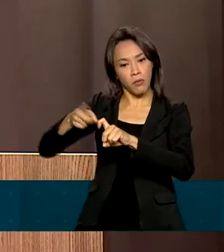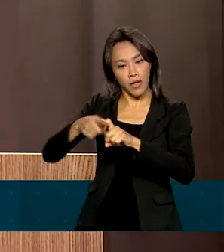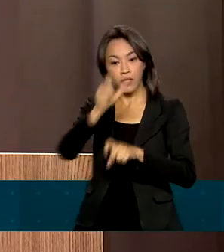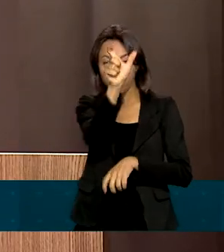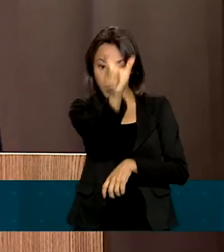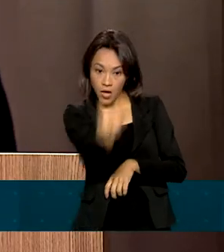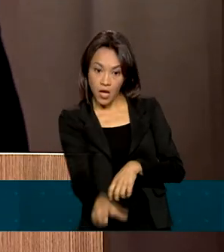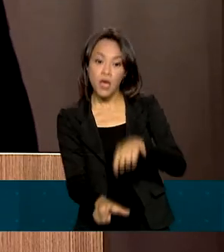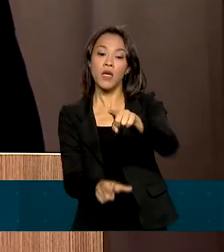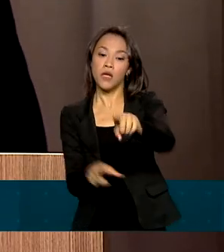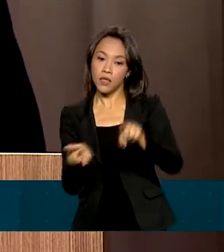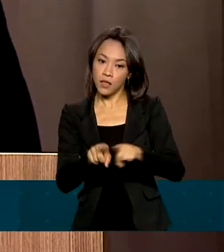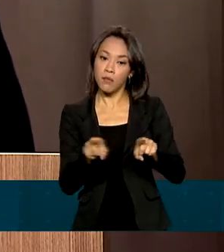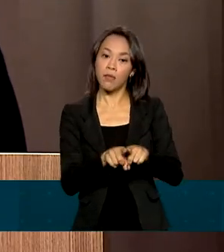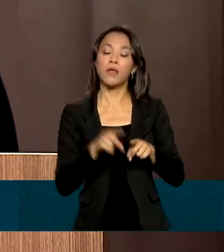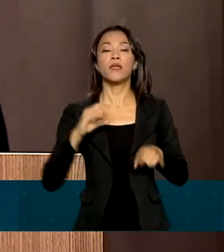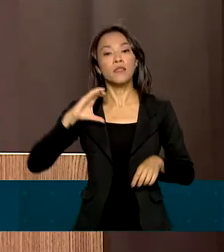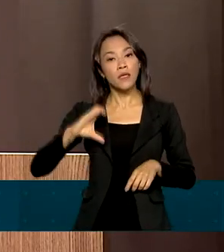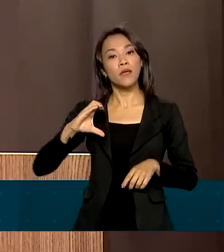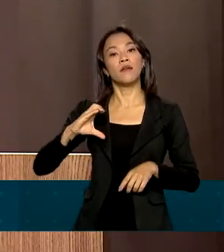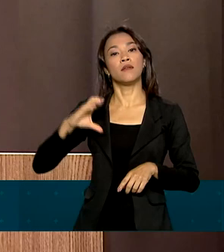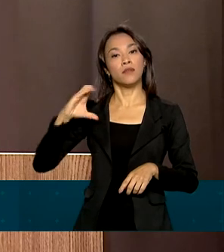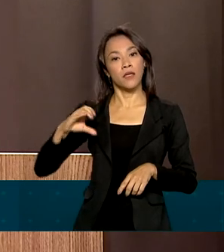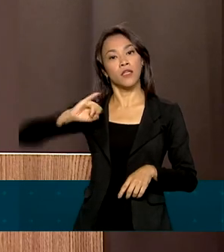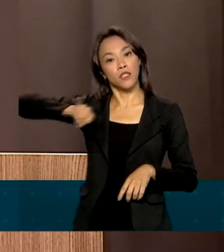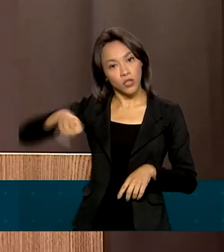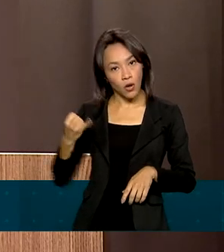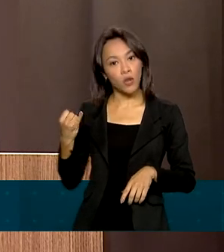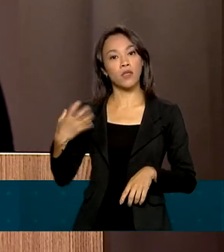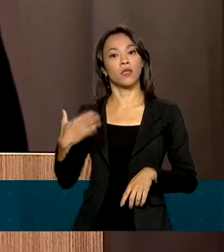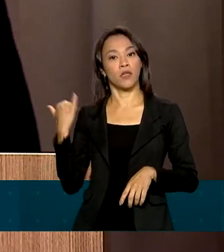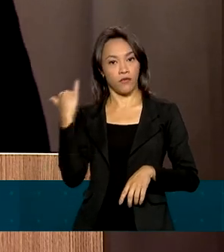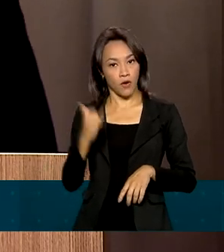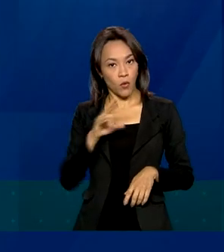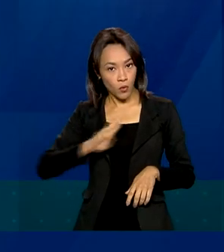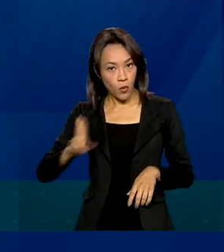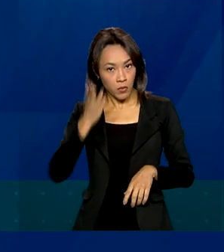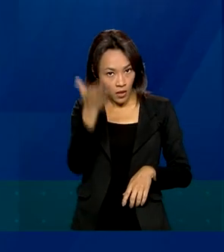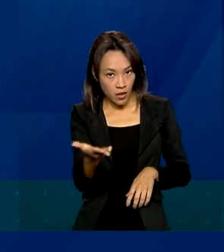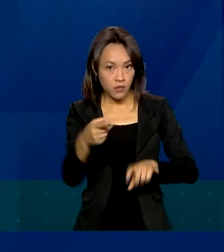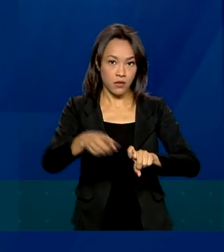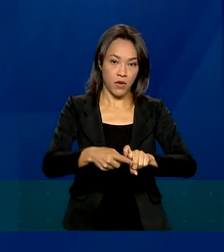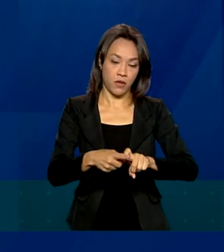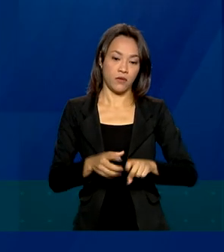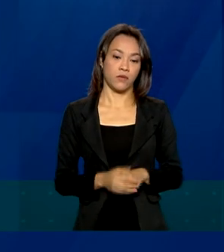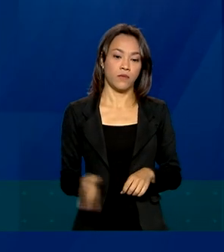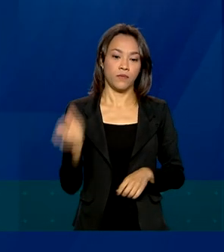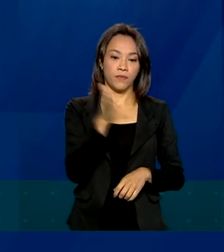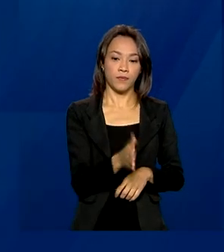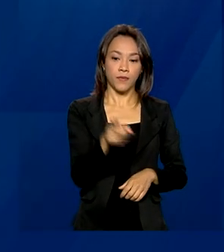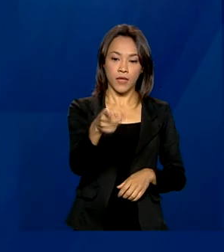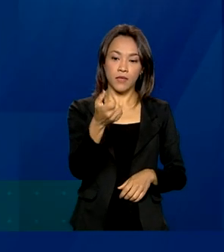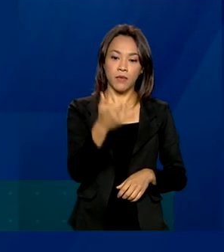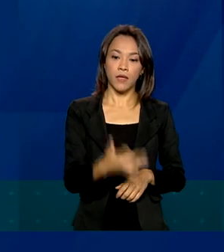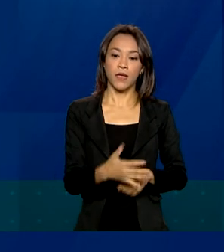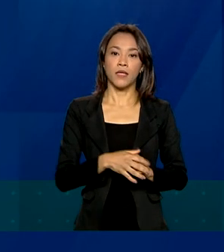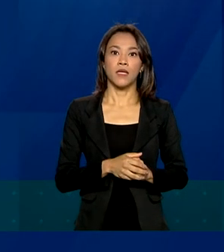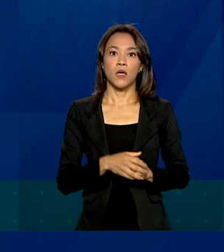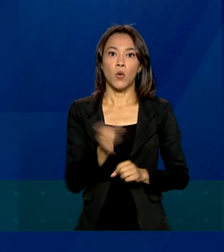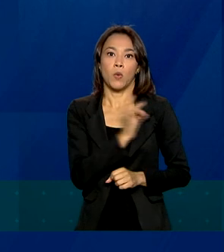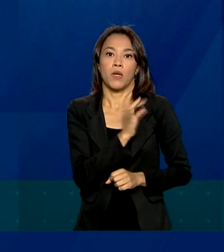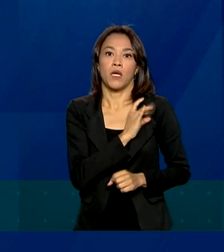também indicado pela Comissão de Constituição e Justiça da Câmara dos Deputados. É a métrica do medo, é a métrica da